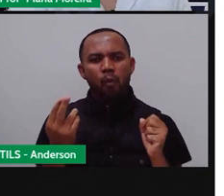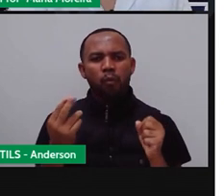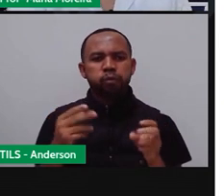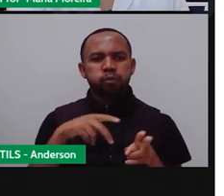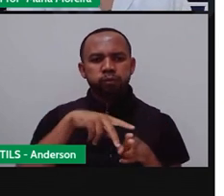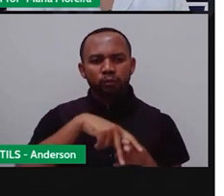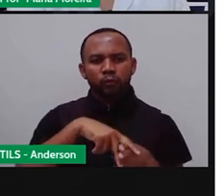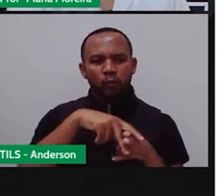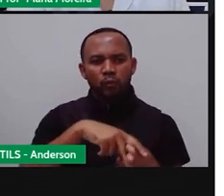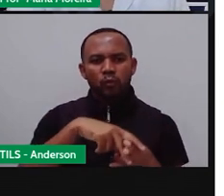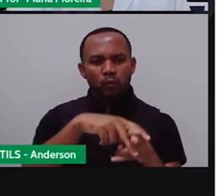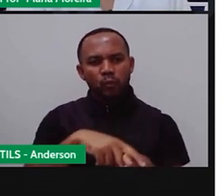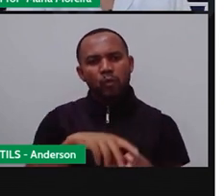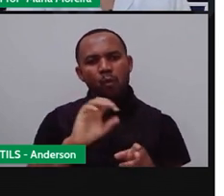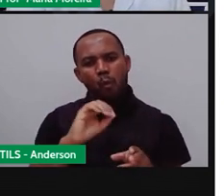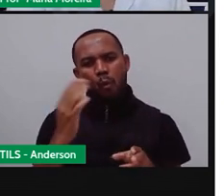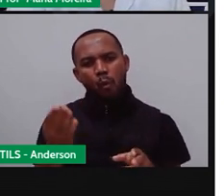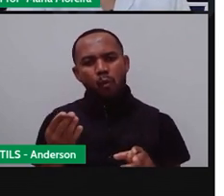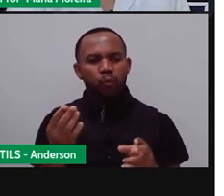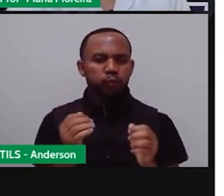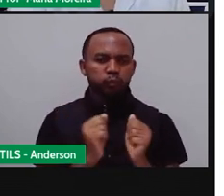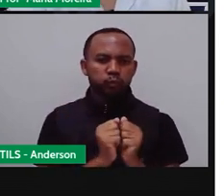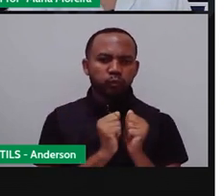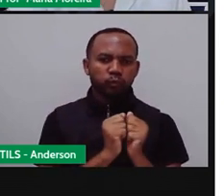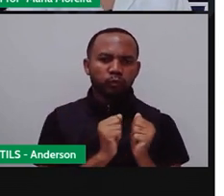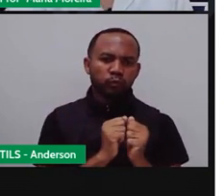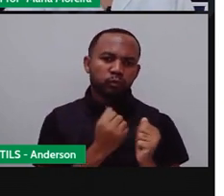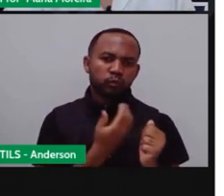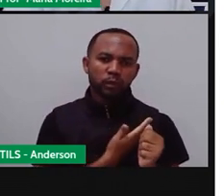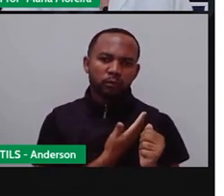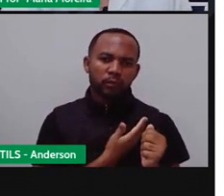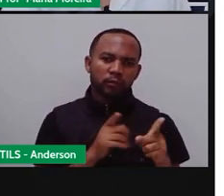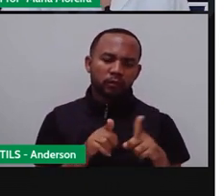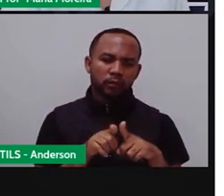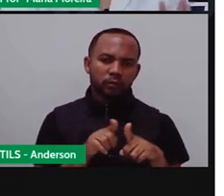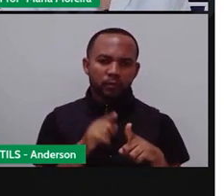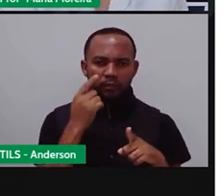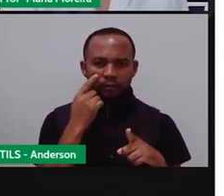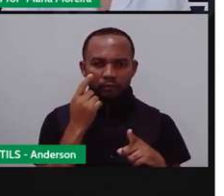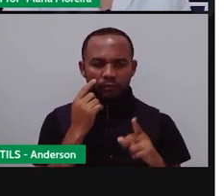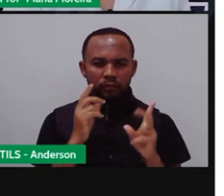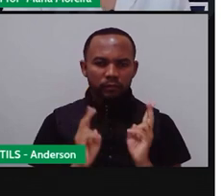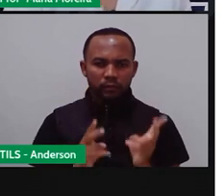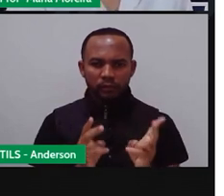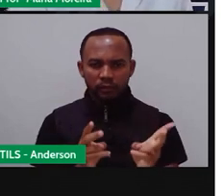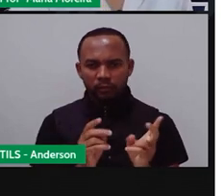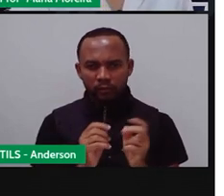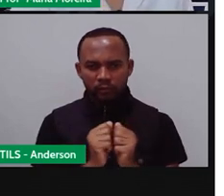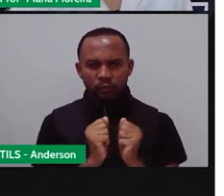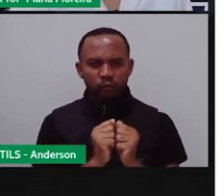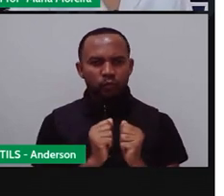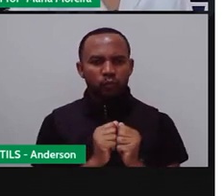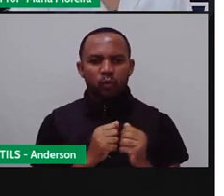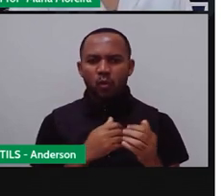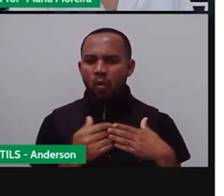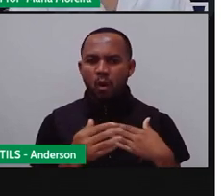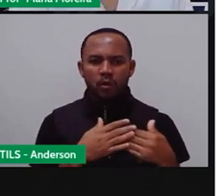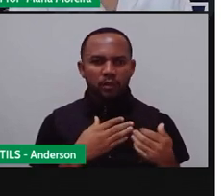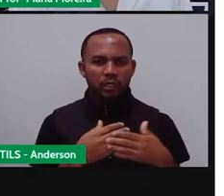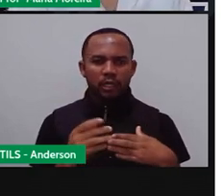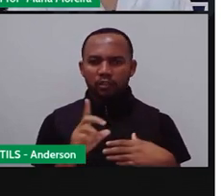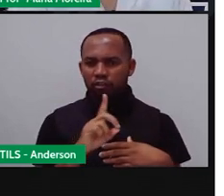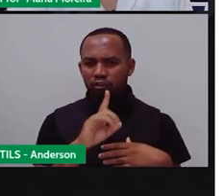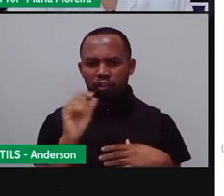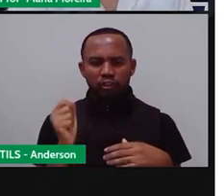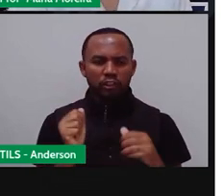transporte, ou como companhia. É isso, a gente falou sobre isso aqui. Então, o animal tá sempre presente, não importa qual a real função